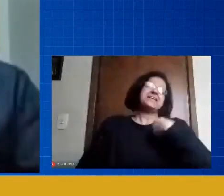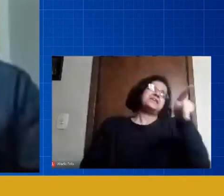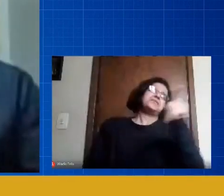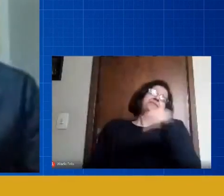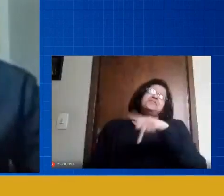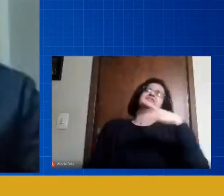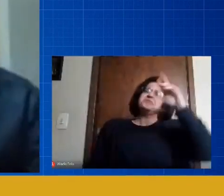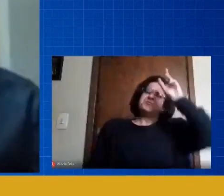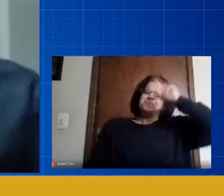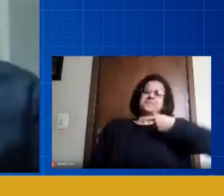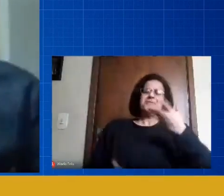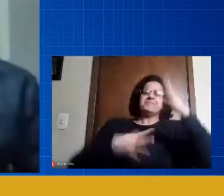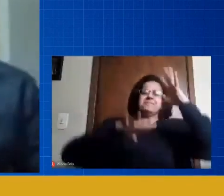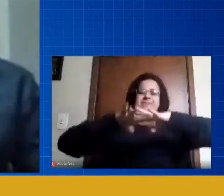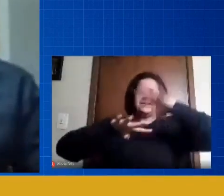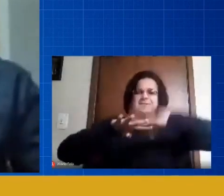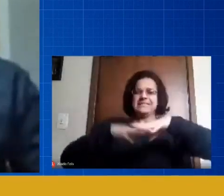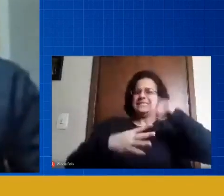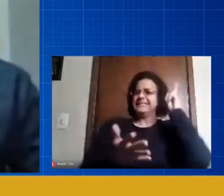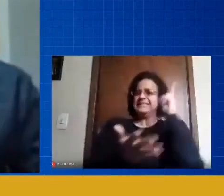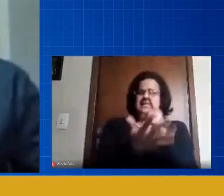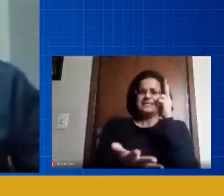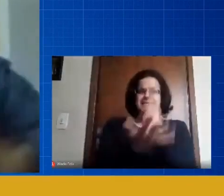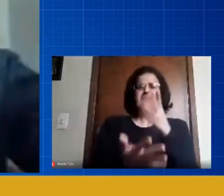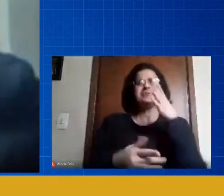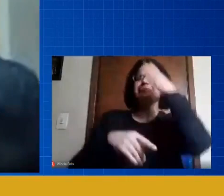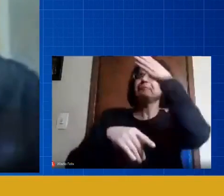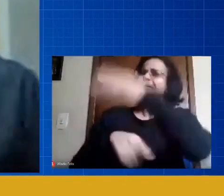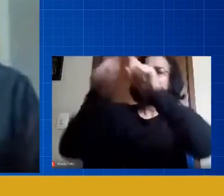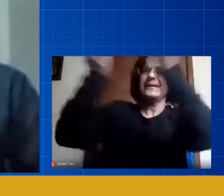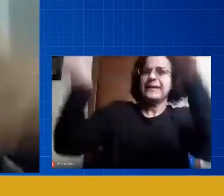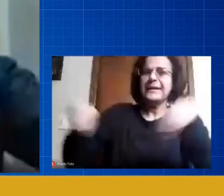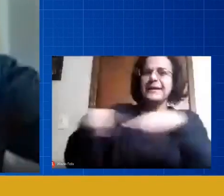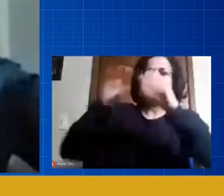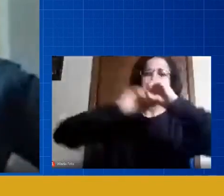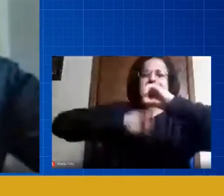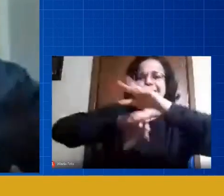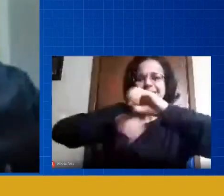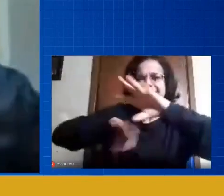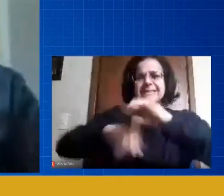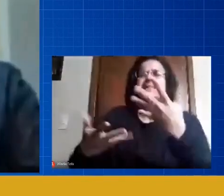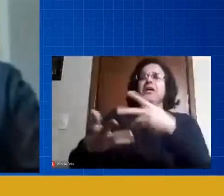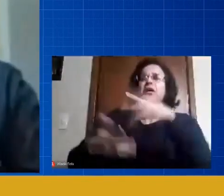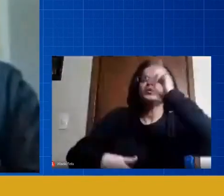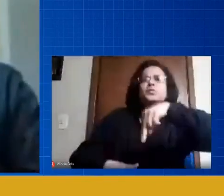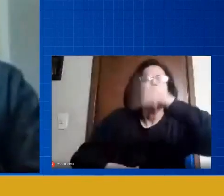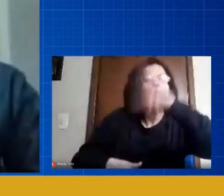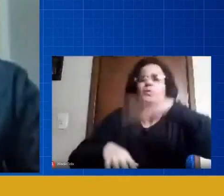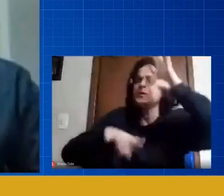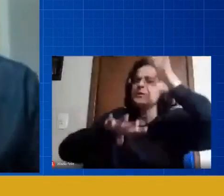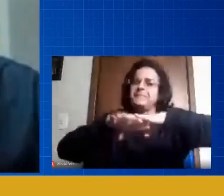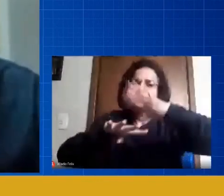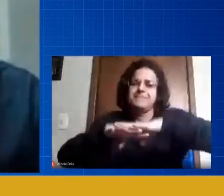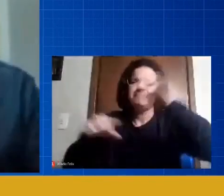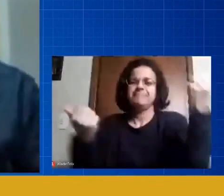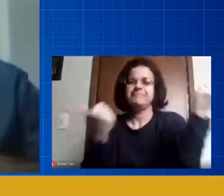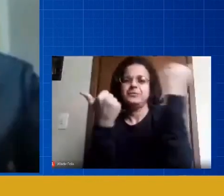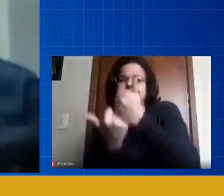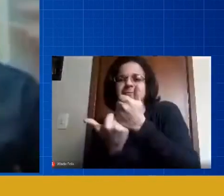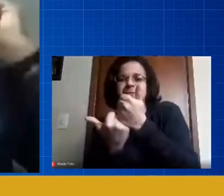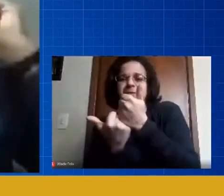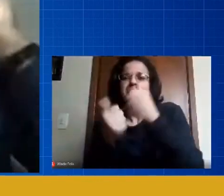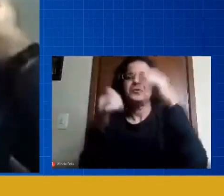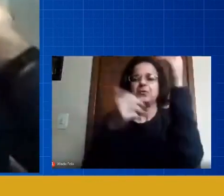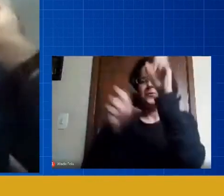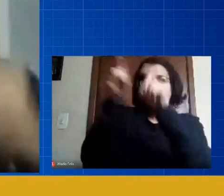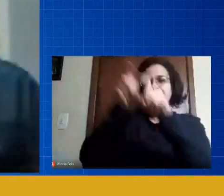especialidade é matemática eu sempre vou ter que ir no quadro lá ensinar matemática nunca vai ser substituído pelo computador